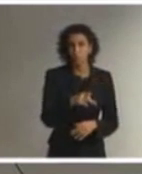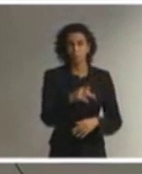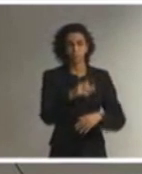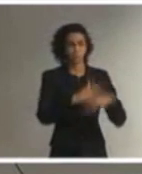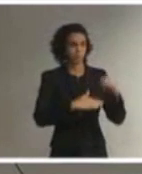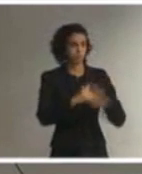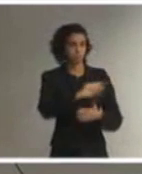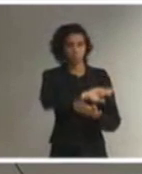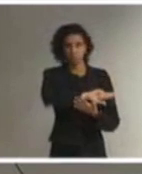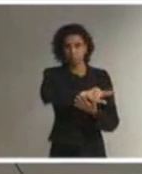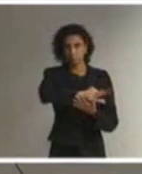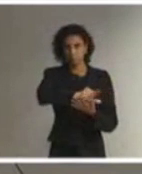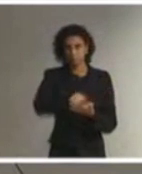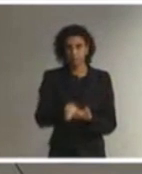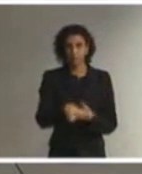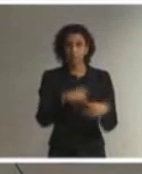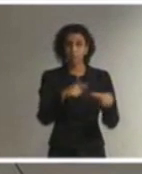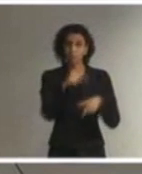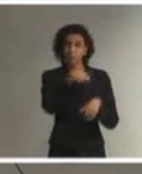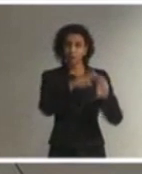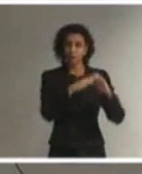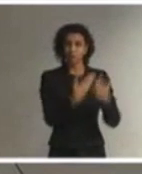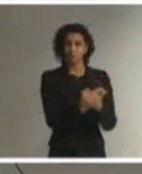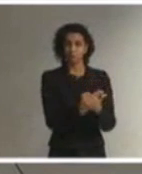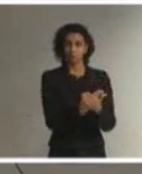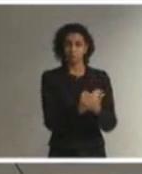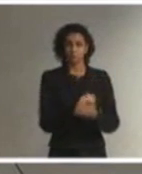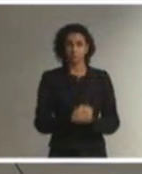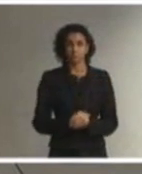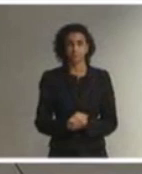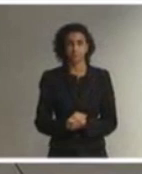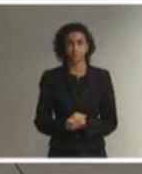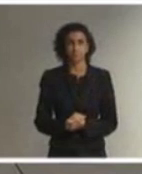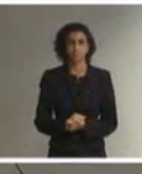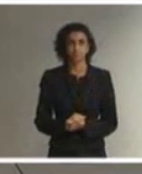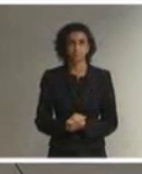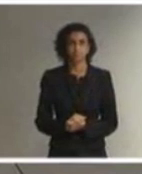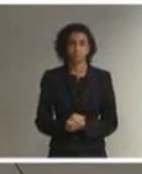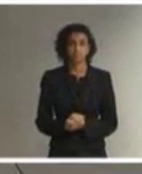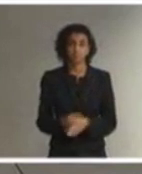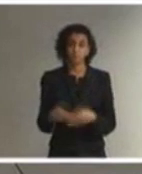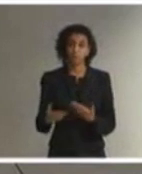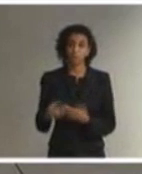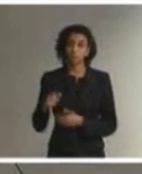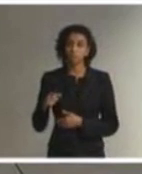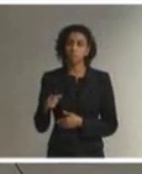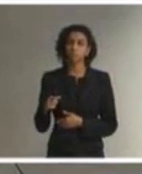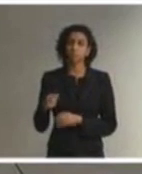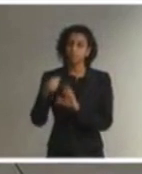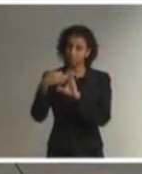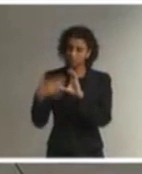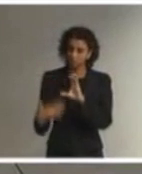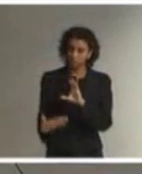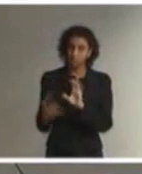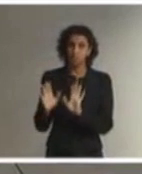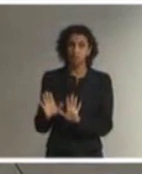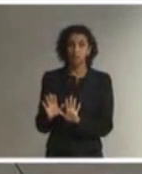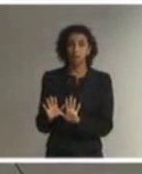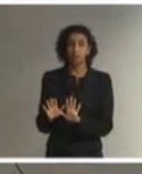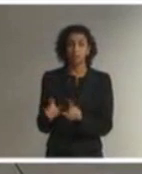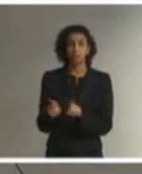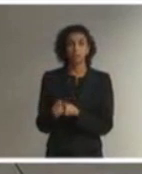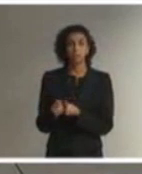professores principalmente que vão atender aquele aluno. Então, a partir desses aspectos e principalmente levando em